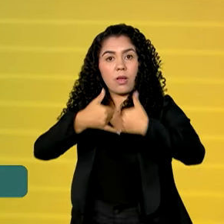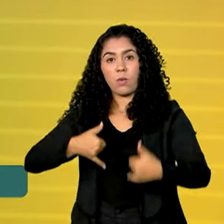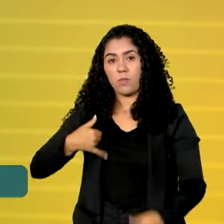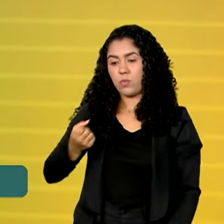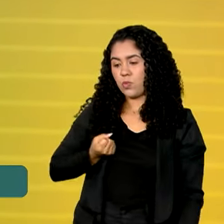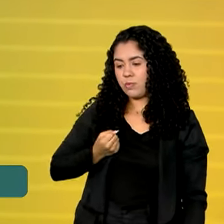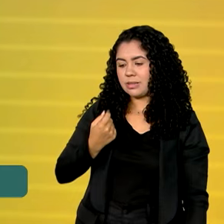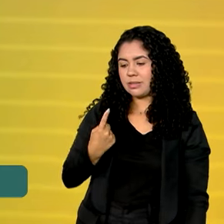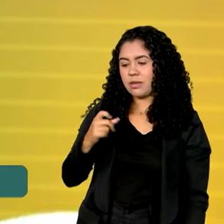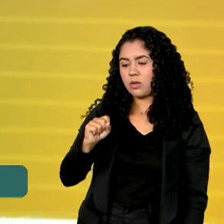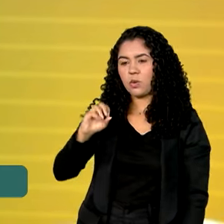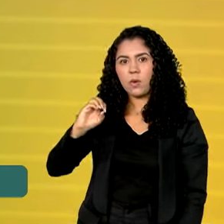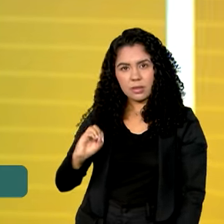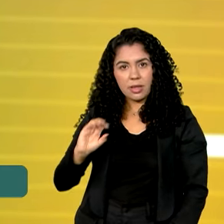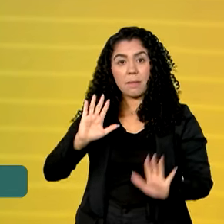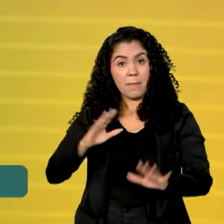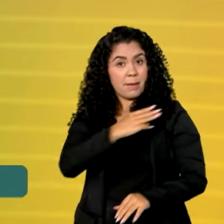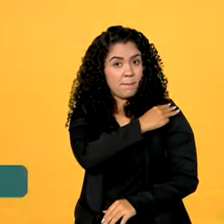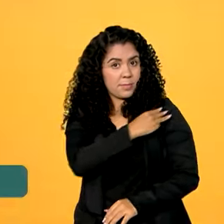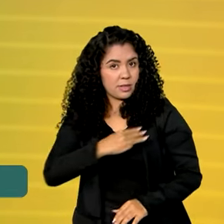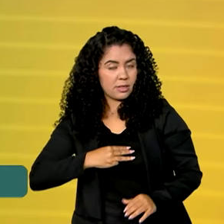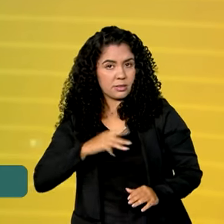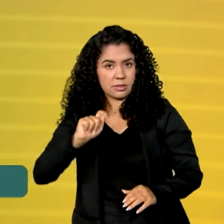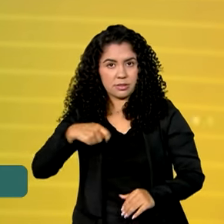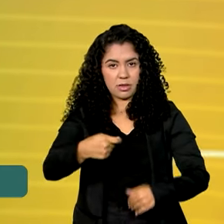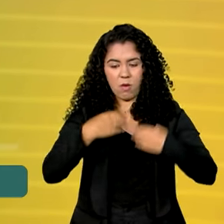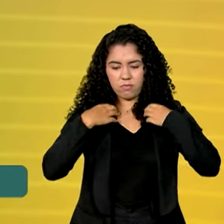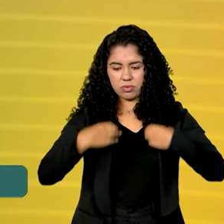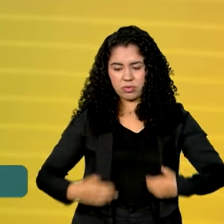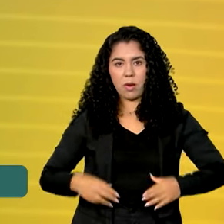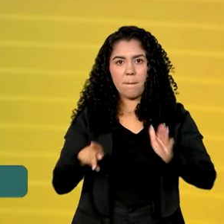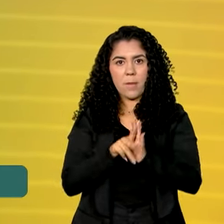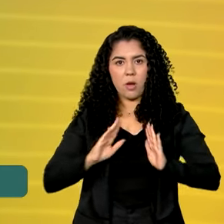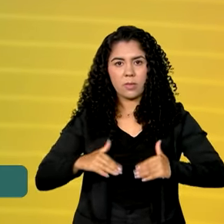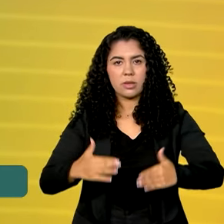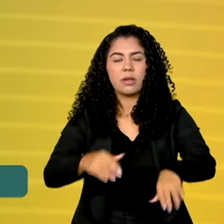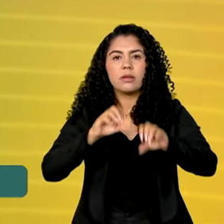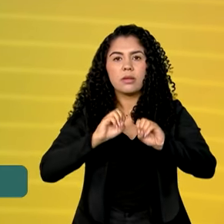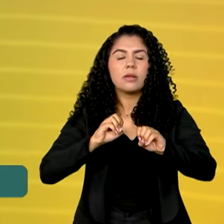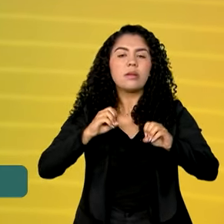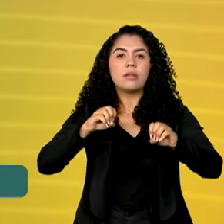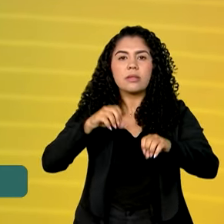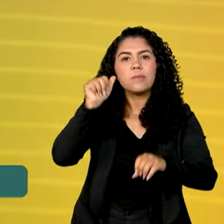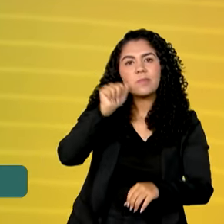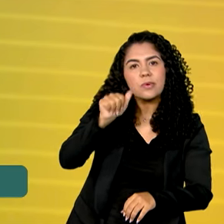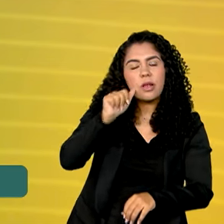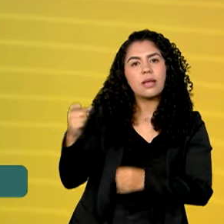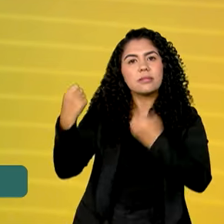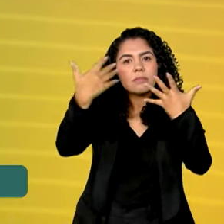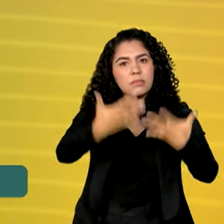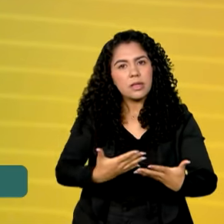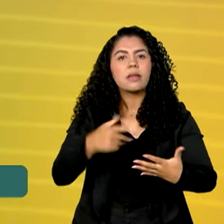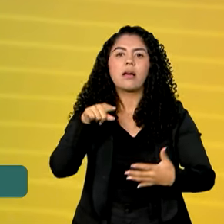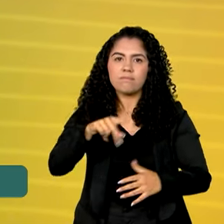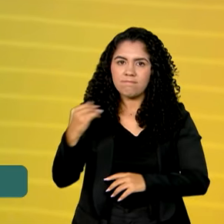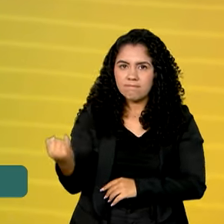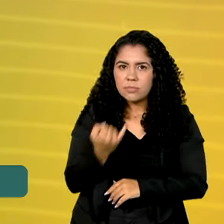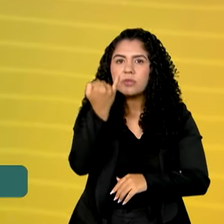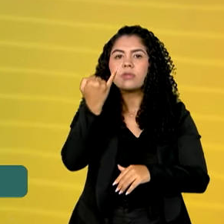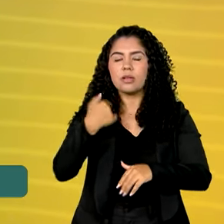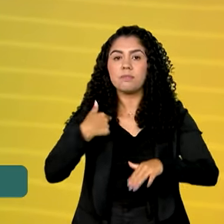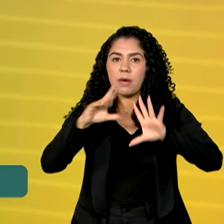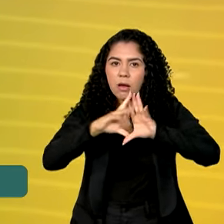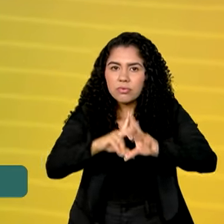acordo com a ministra da cidade, Cida Gonçalves, esse é mais um passo importante para o enfrentamento à violência contra a mulher.